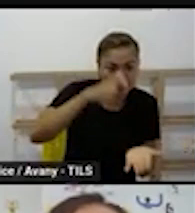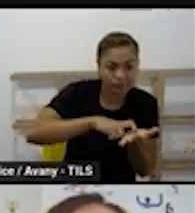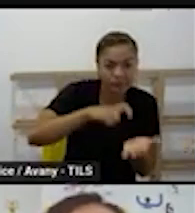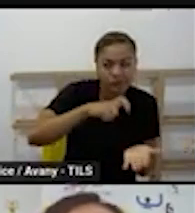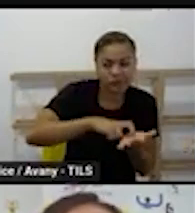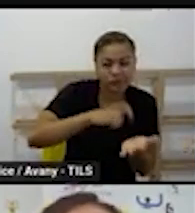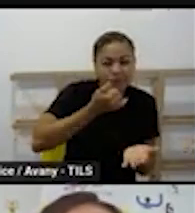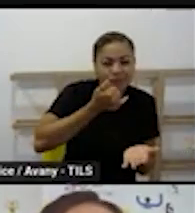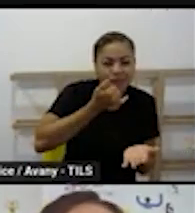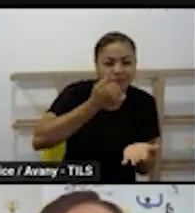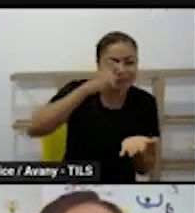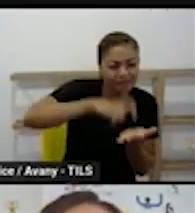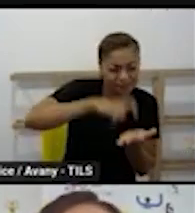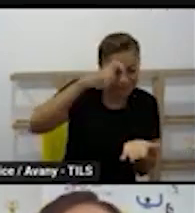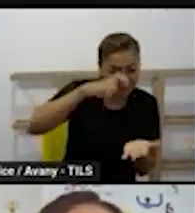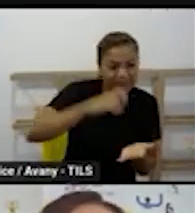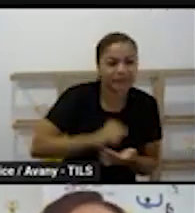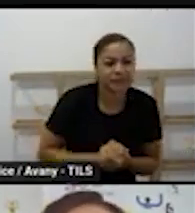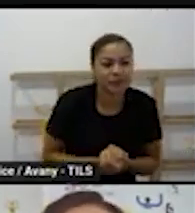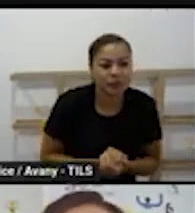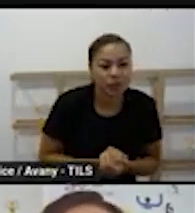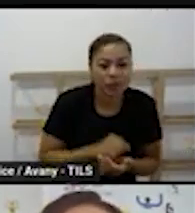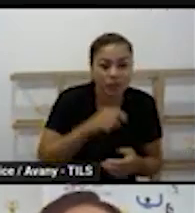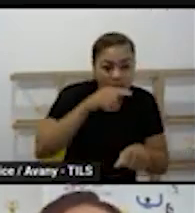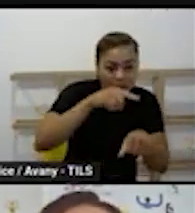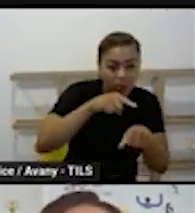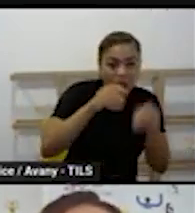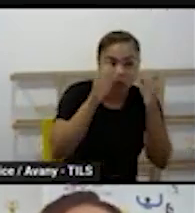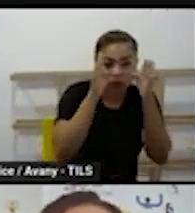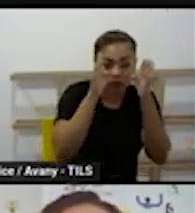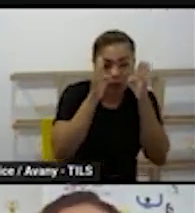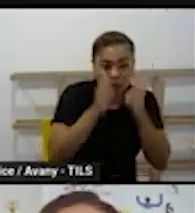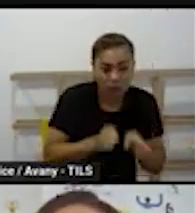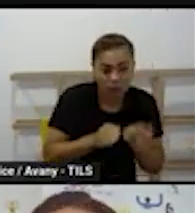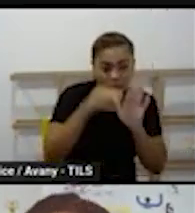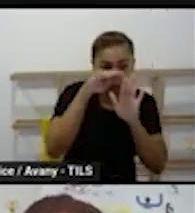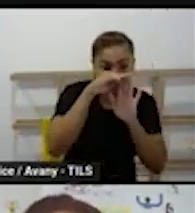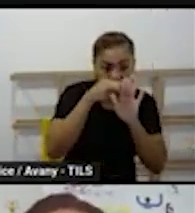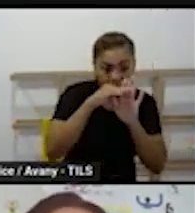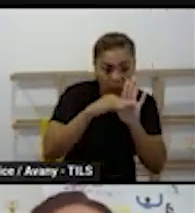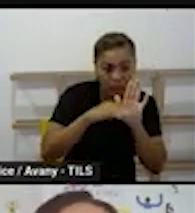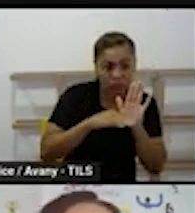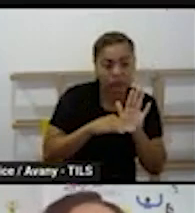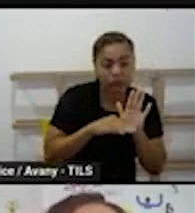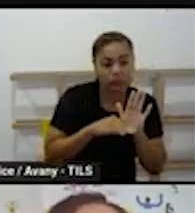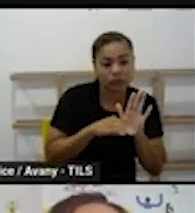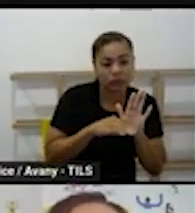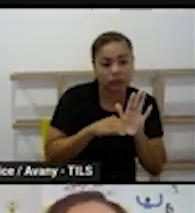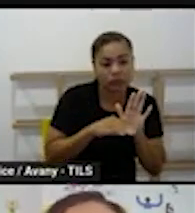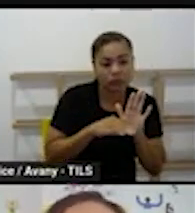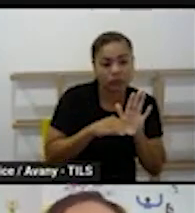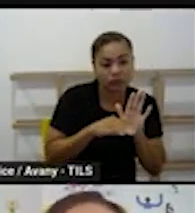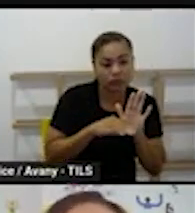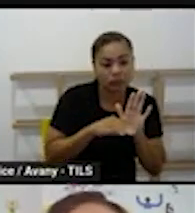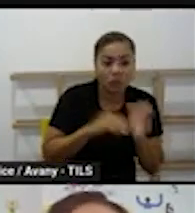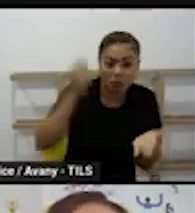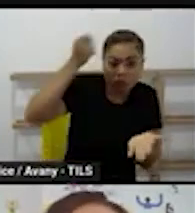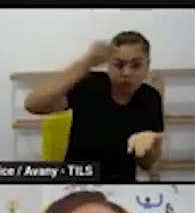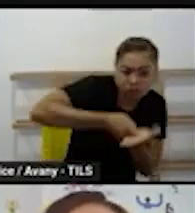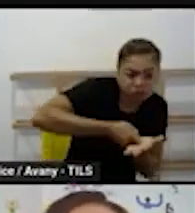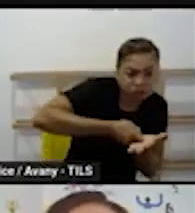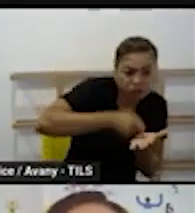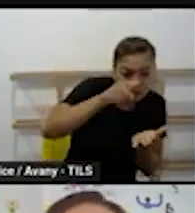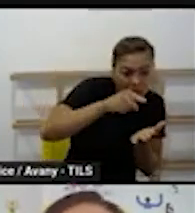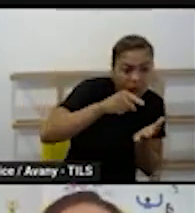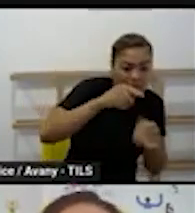menos 11h20 11h45 lembrando que isso aqui não é um horário estanque e batido martelo isso aqui é uma